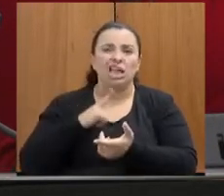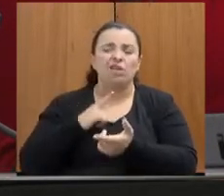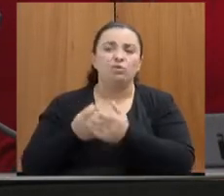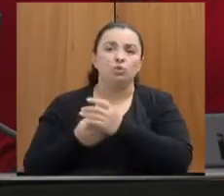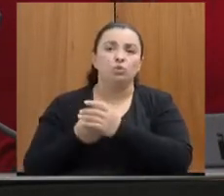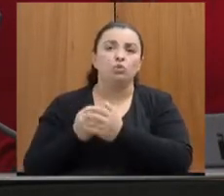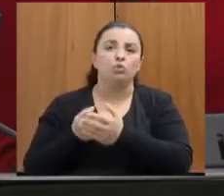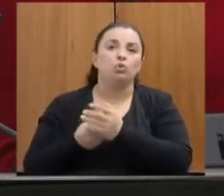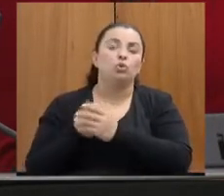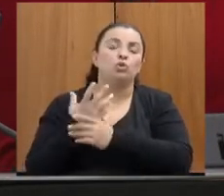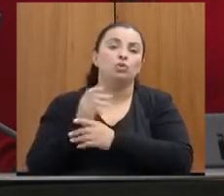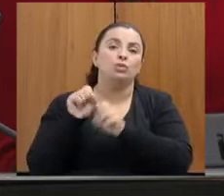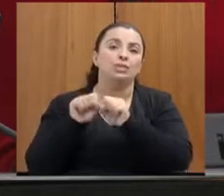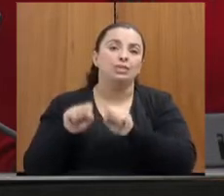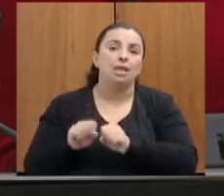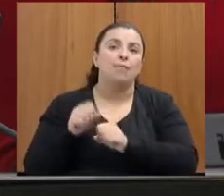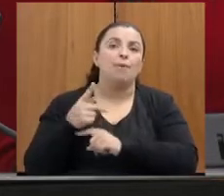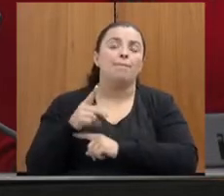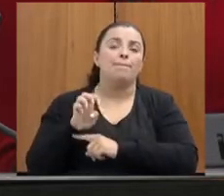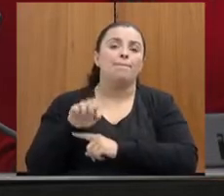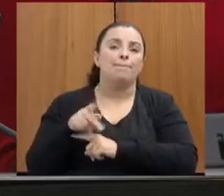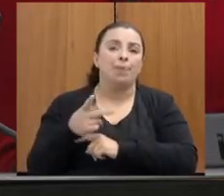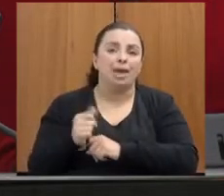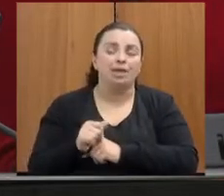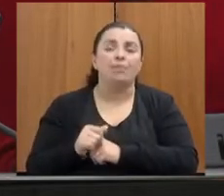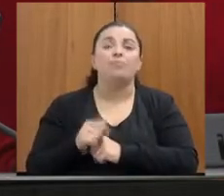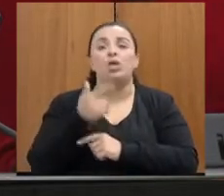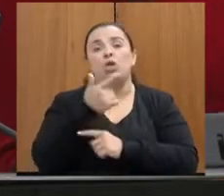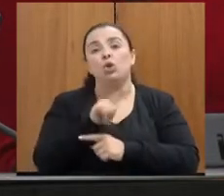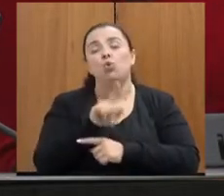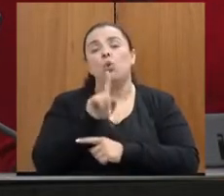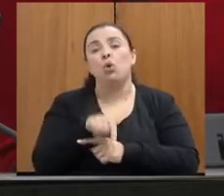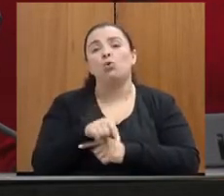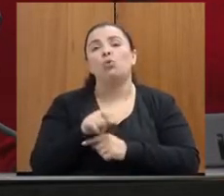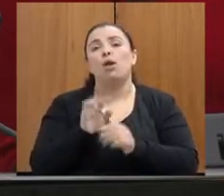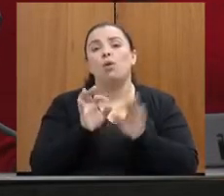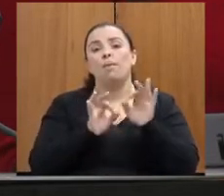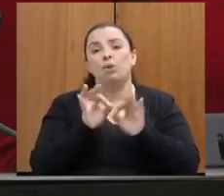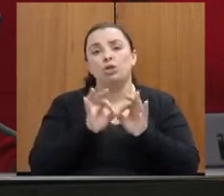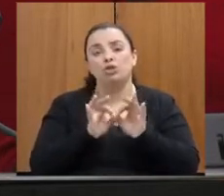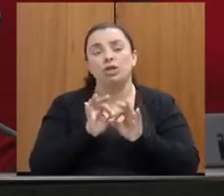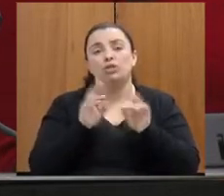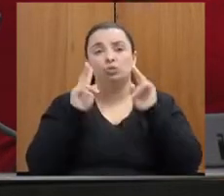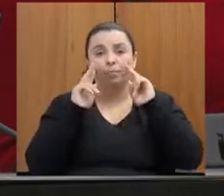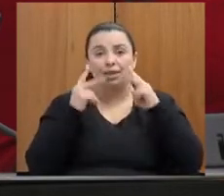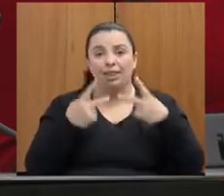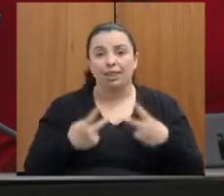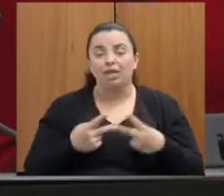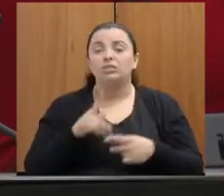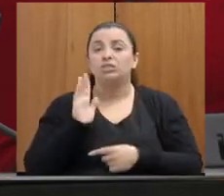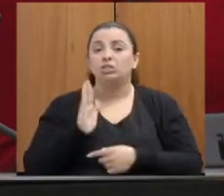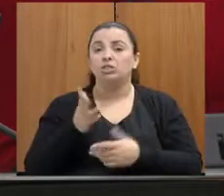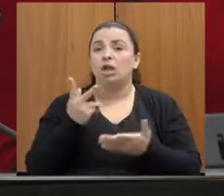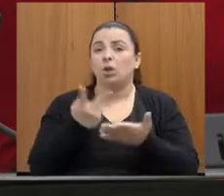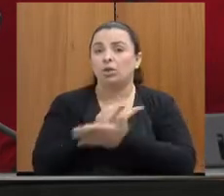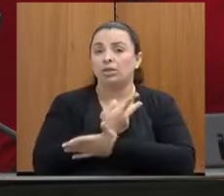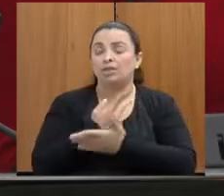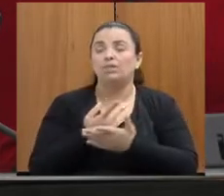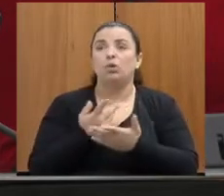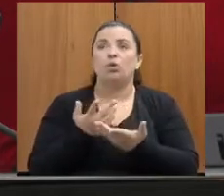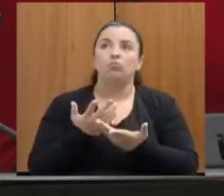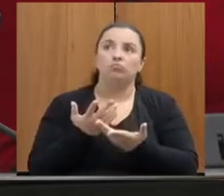medidas protetivas, e o outro é concurso de humanidades, que a gente já realizou não apenas na parte de arte,